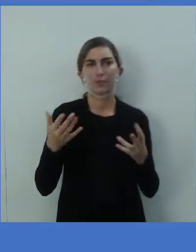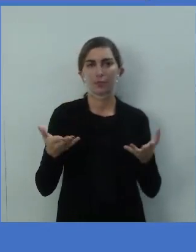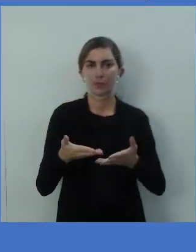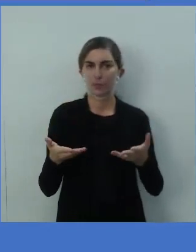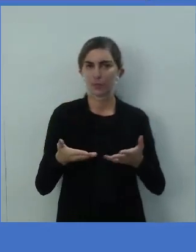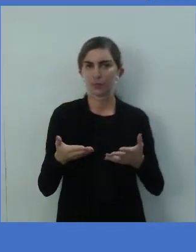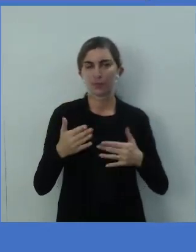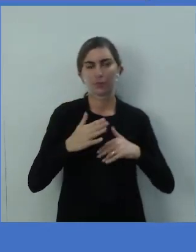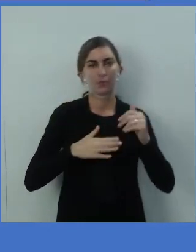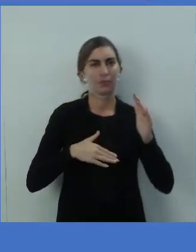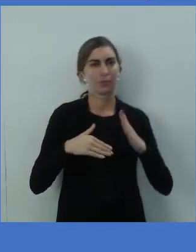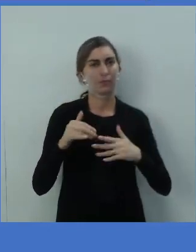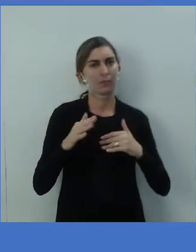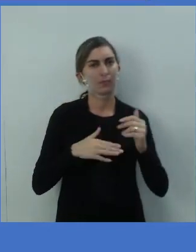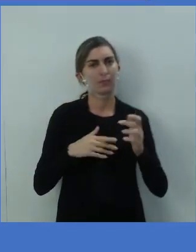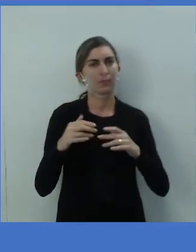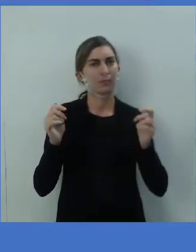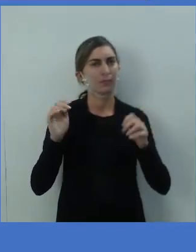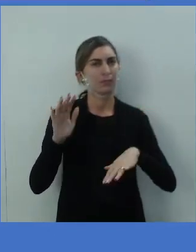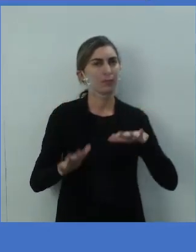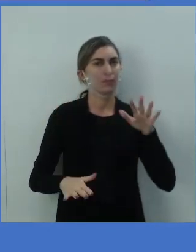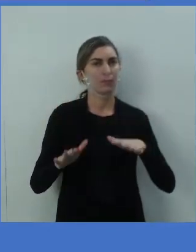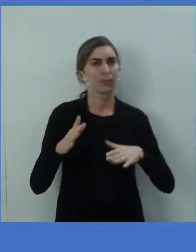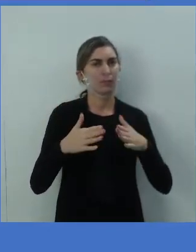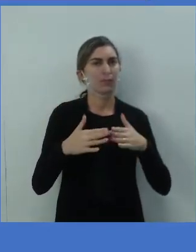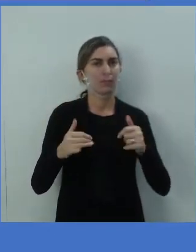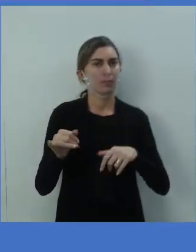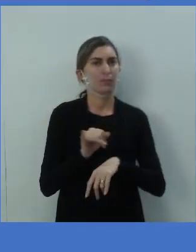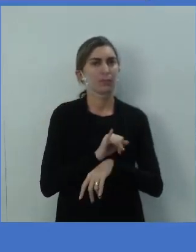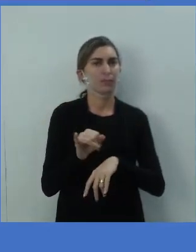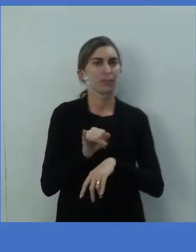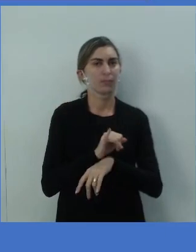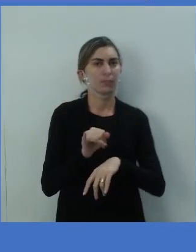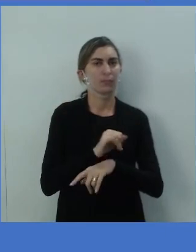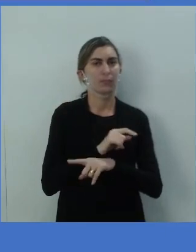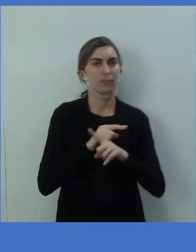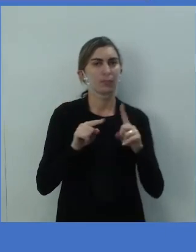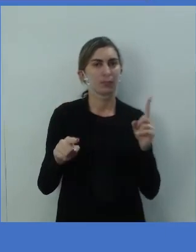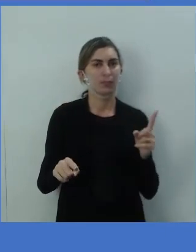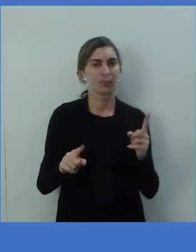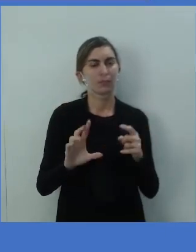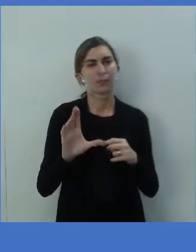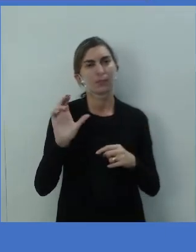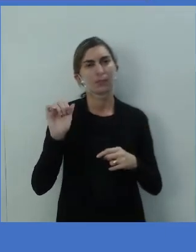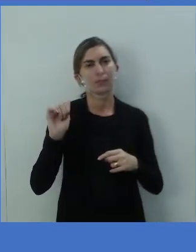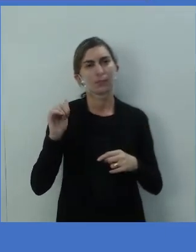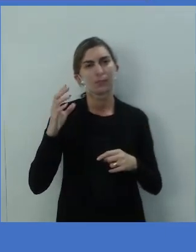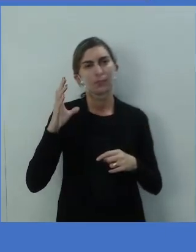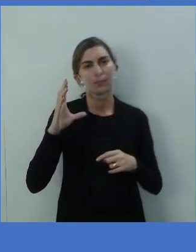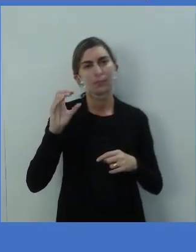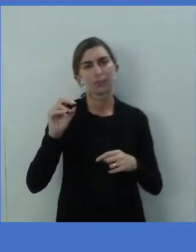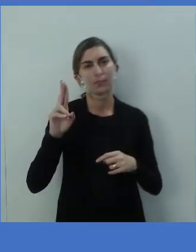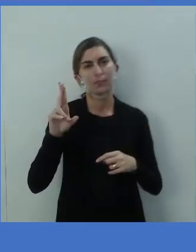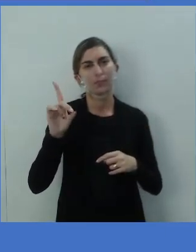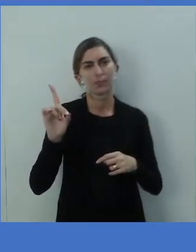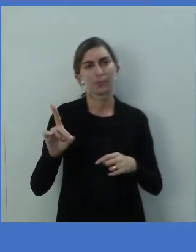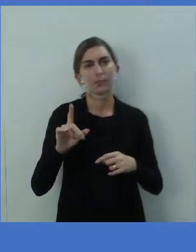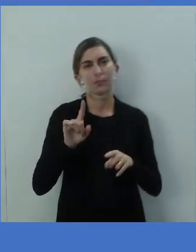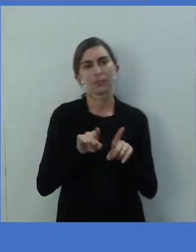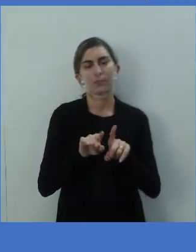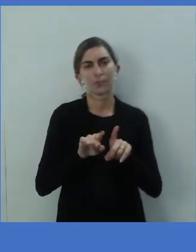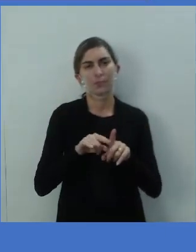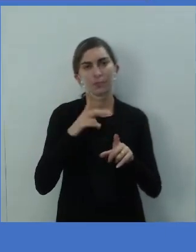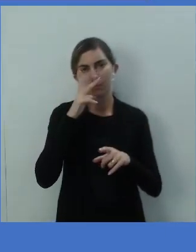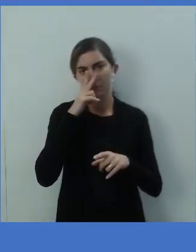habilidade, possibilidade, pedido informal e proibição e code, também esse mesmo processo,